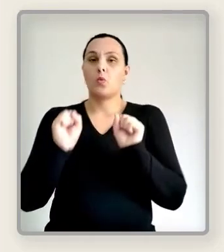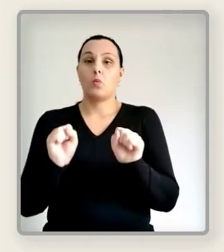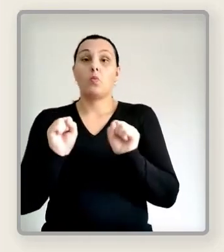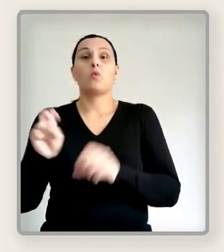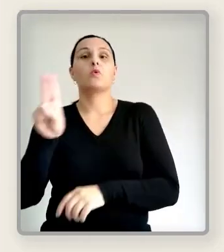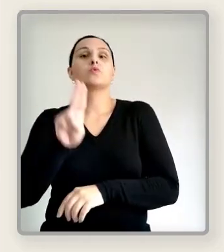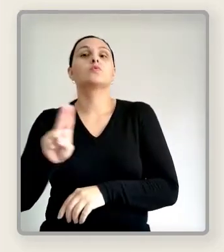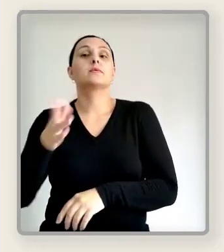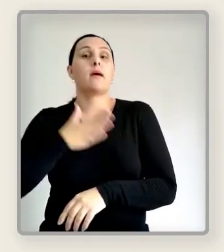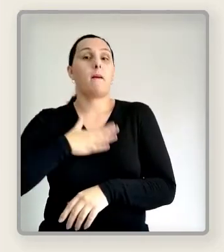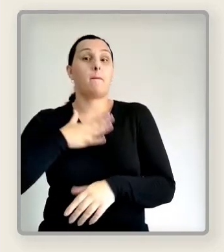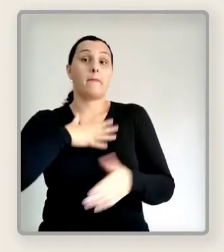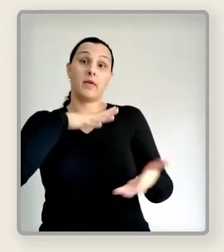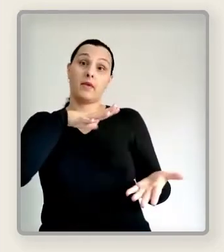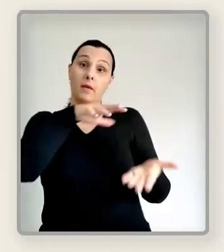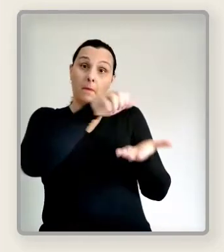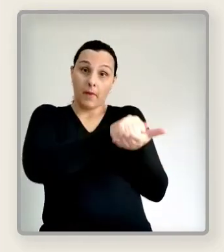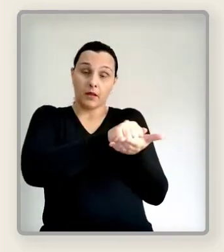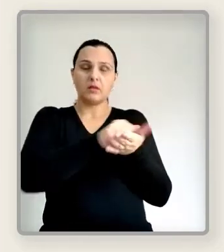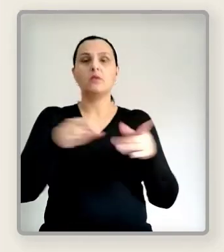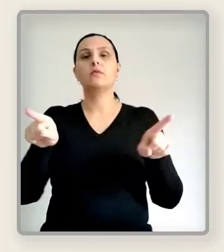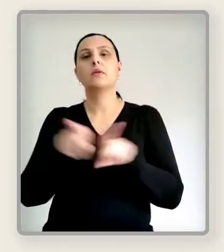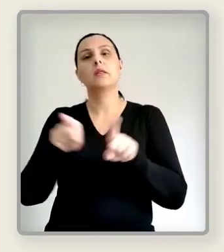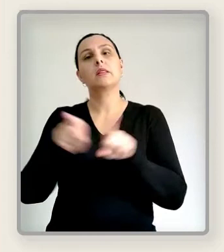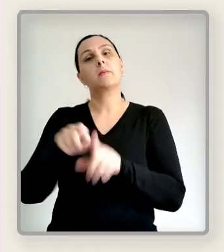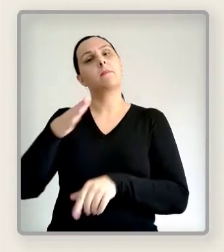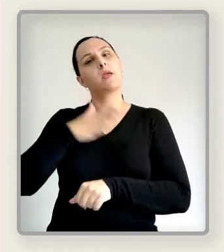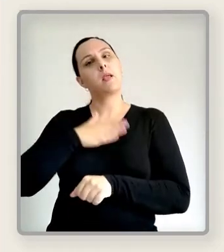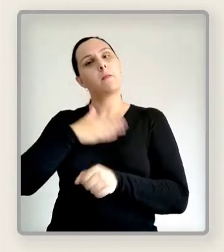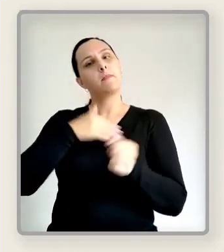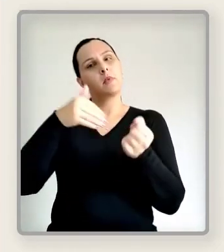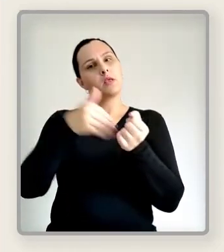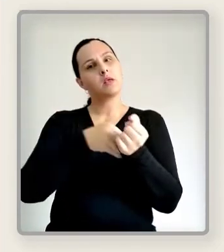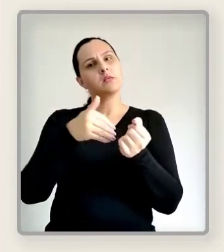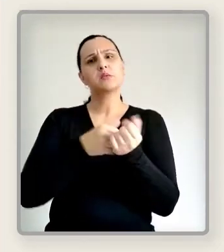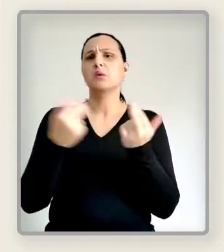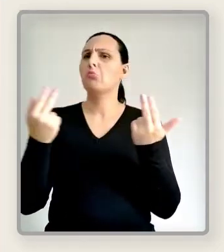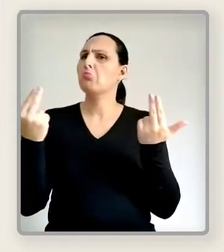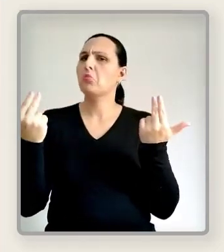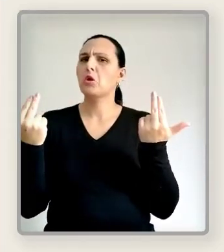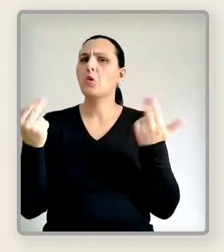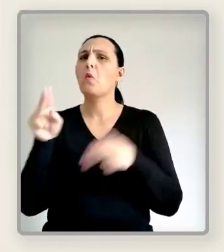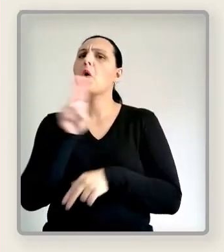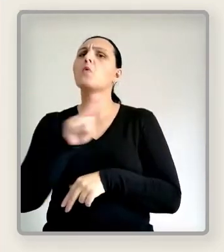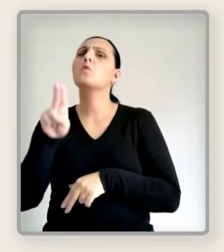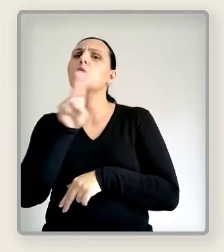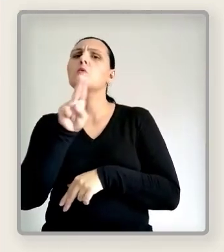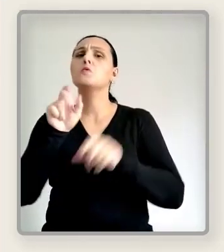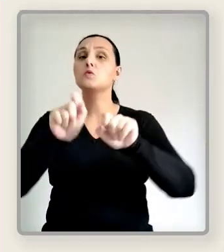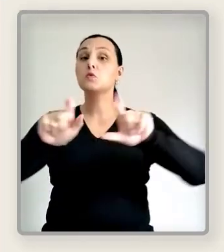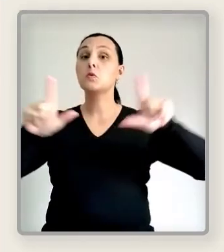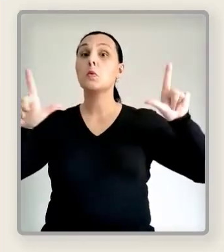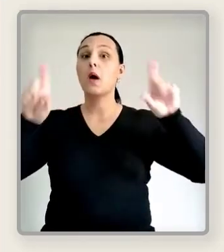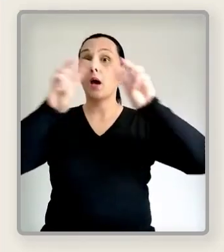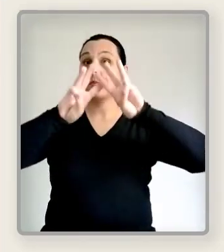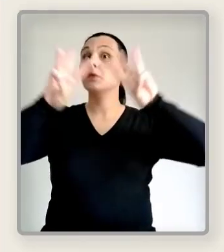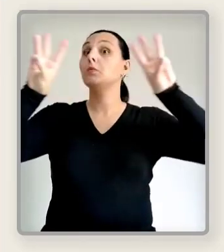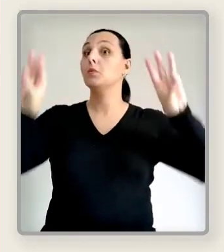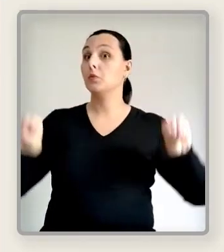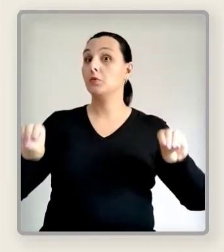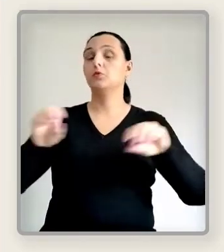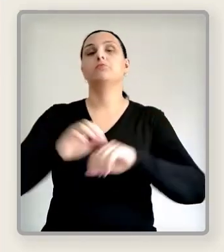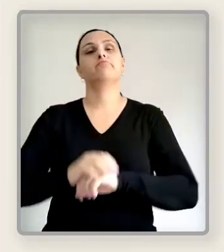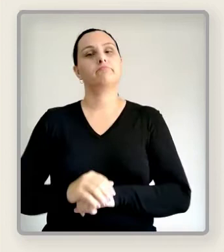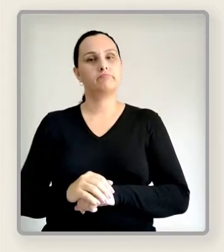Será exibida uma mensagem de aviso que consta de que o nome de usuário poderá ser utilizado para entrar em sistemas